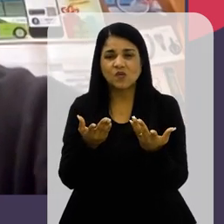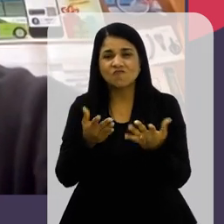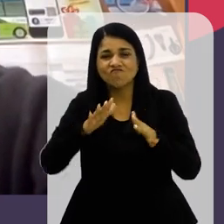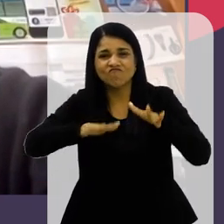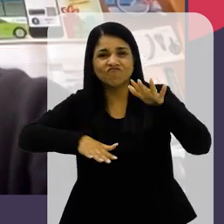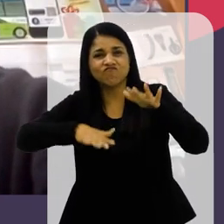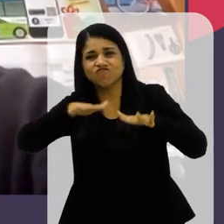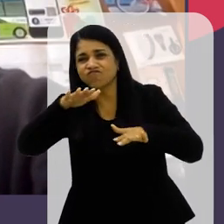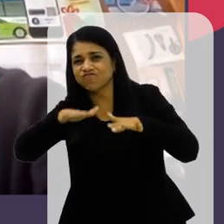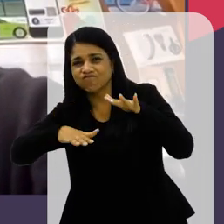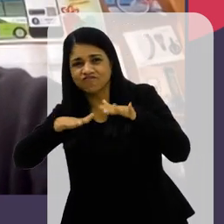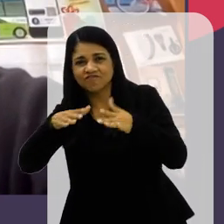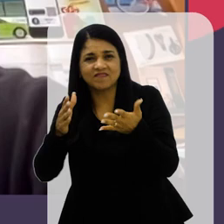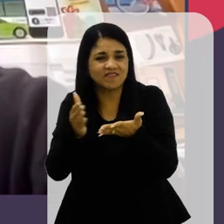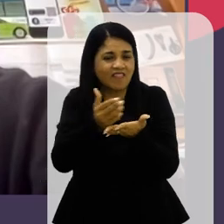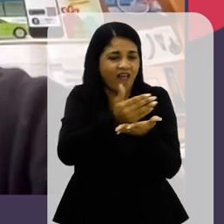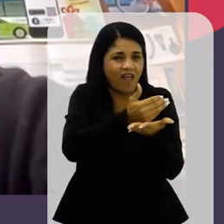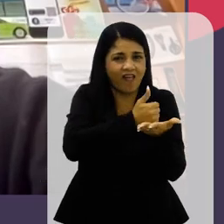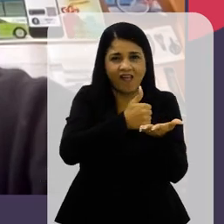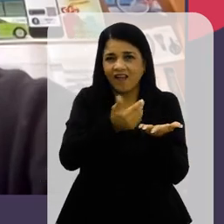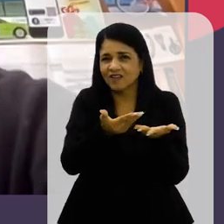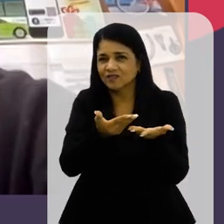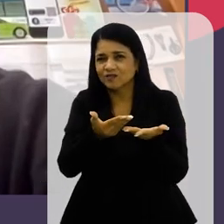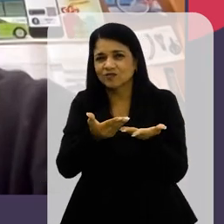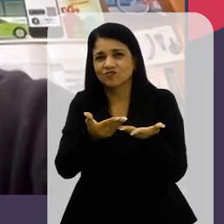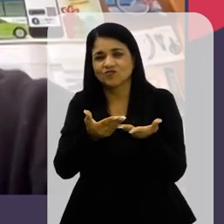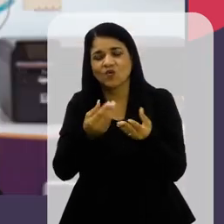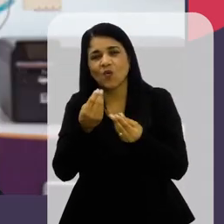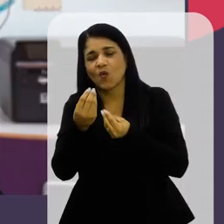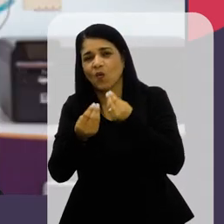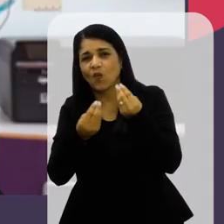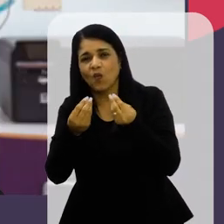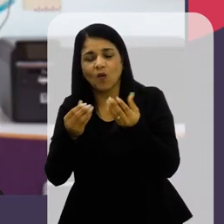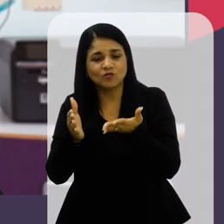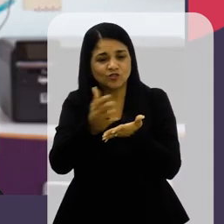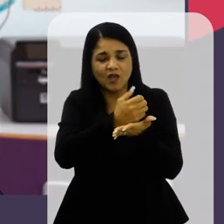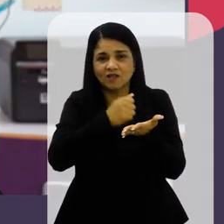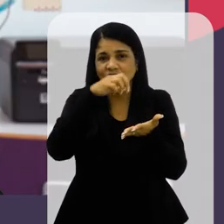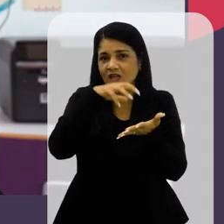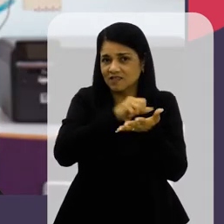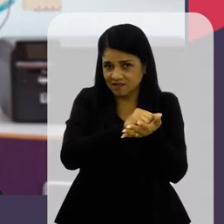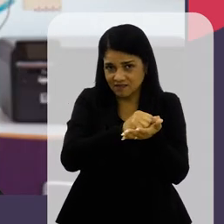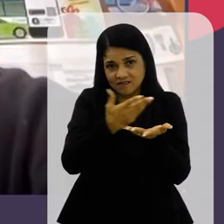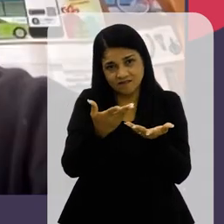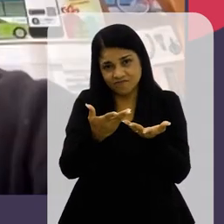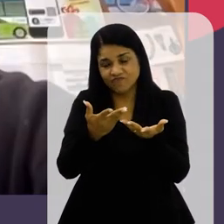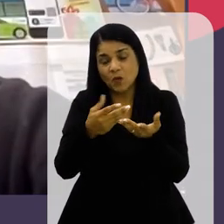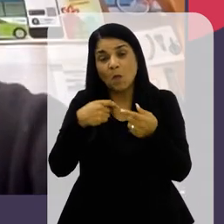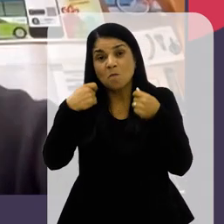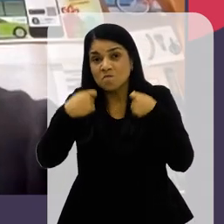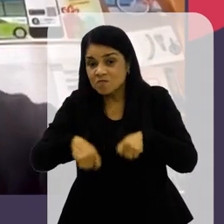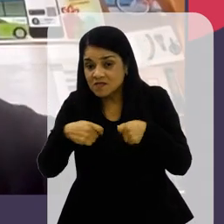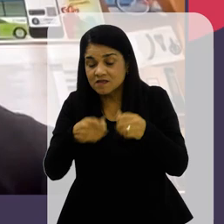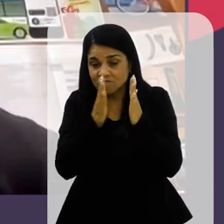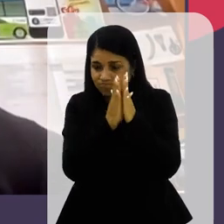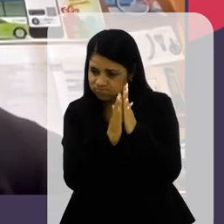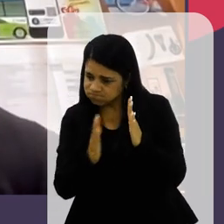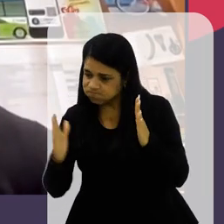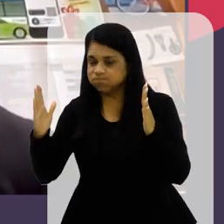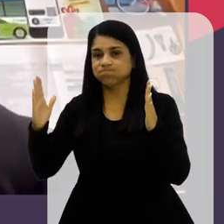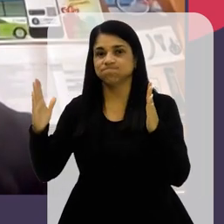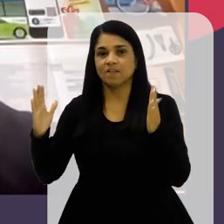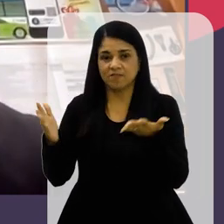Imprevisibilidades Ou seja Flutuações Em dados Flutuações Na maneira Como os dados São registrados Então nós precisamos De um